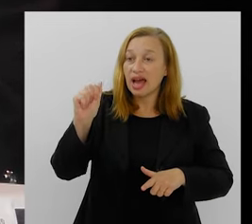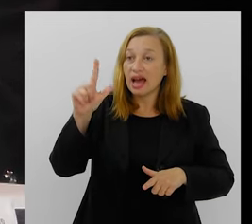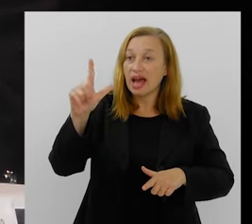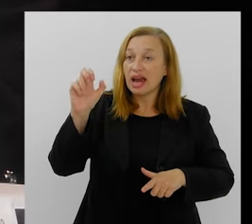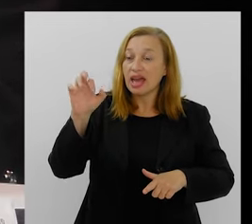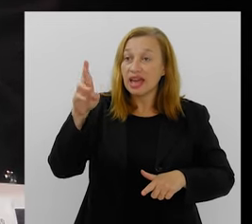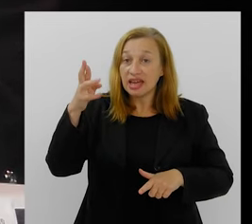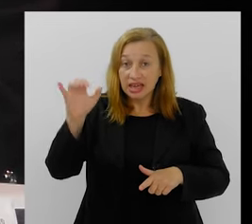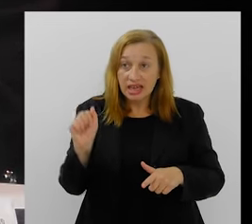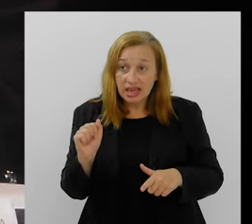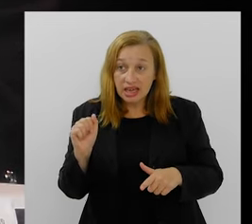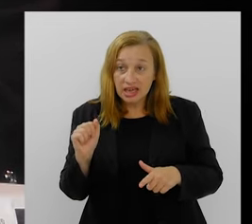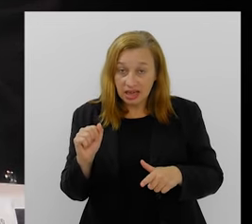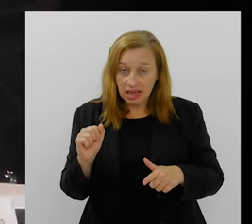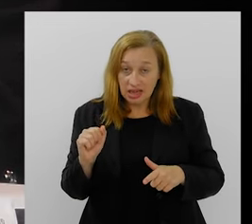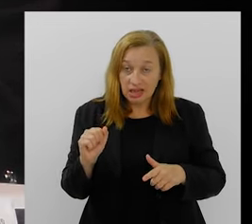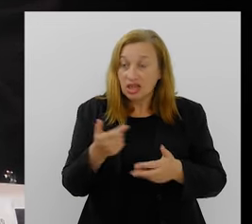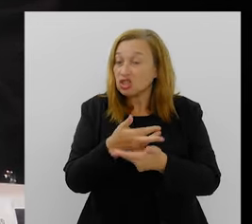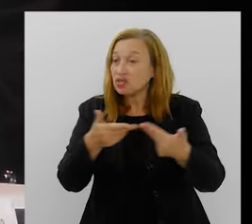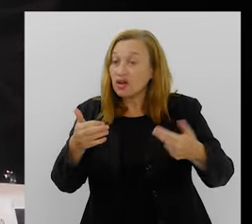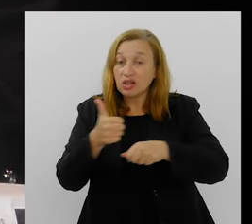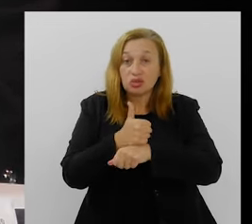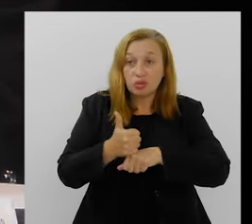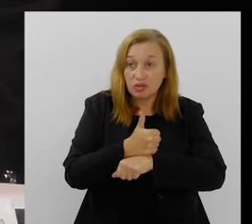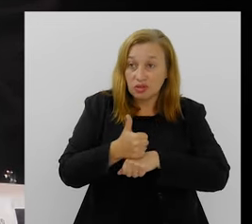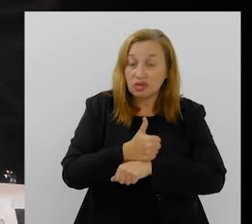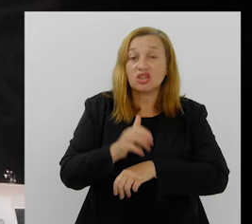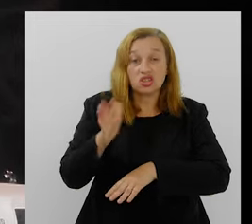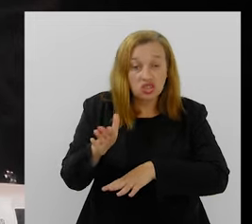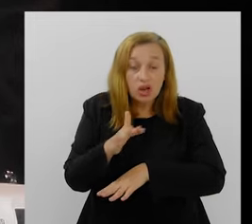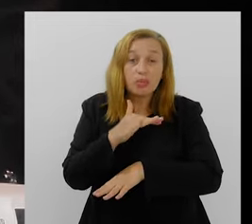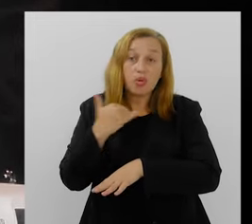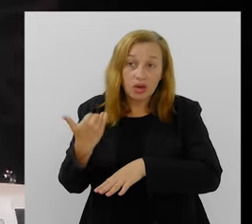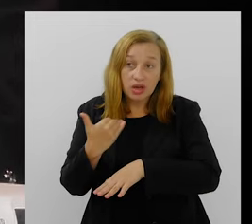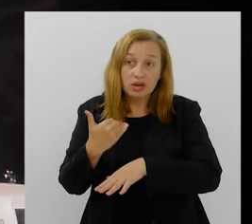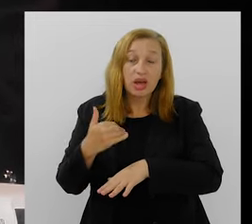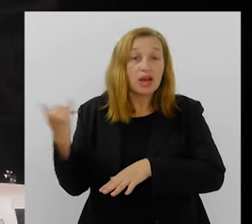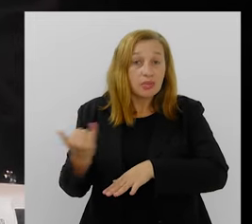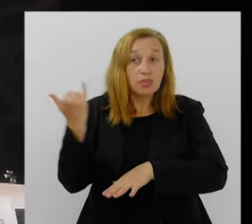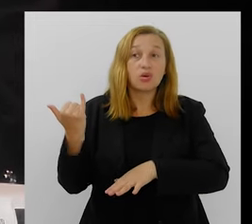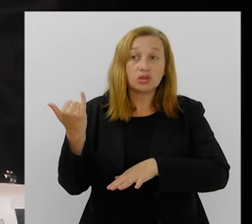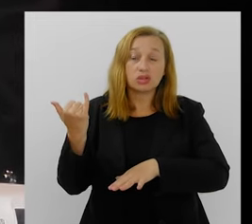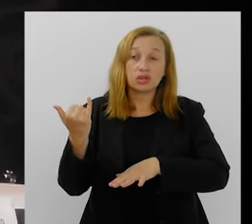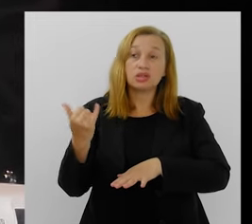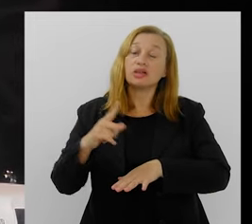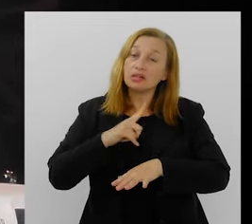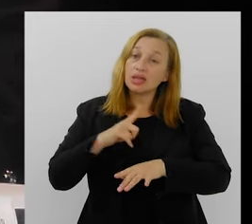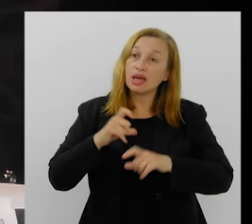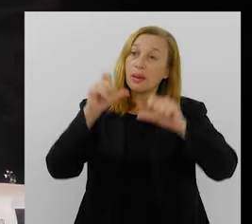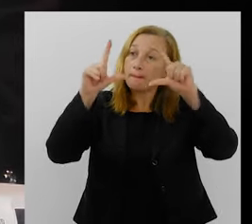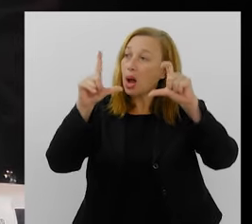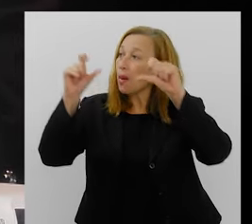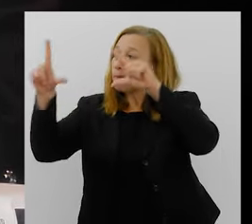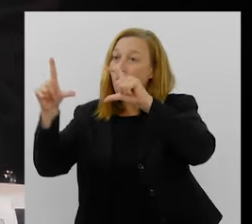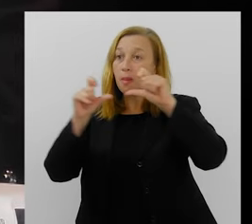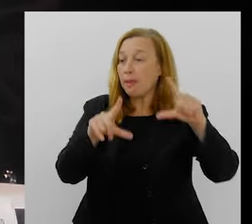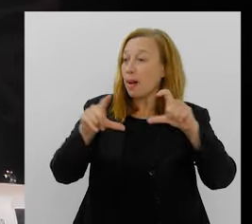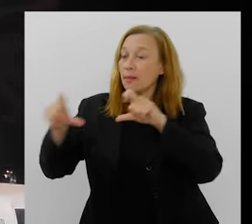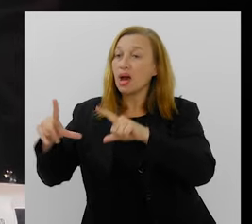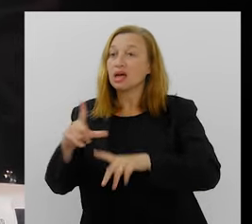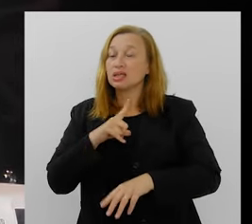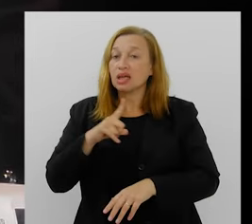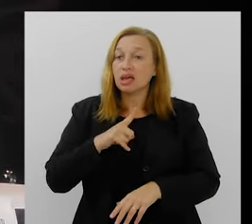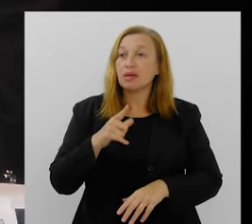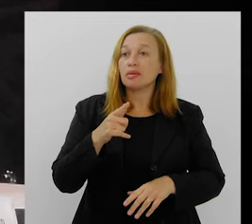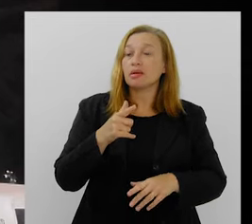especificamente dos Carnavalescos, mas também das outras áreas. Então, é importante que essas figuras tenham algumas prioridades. Tem